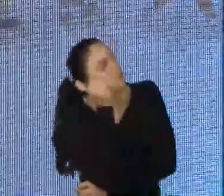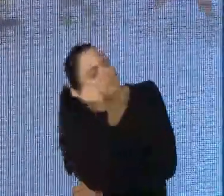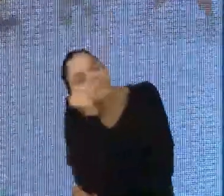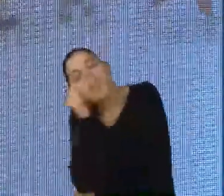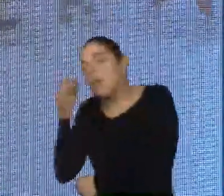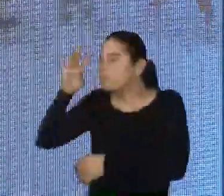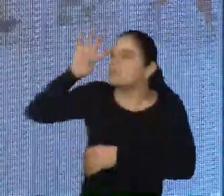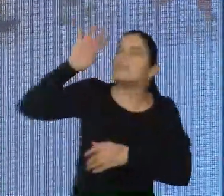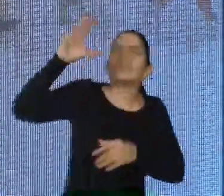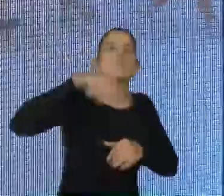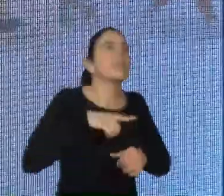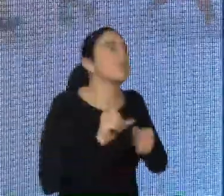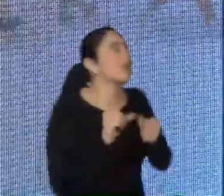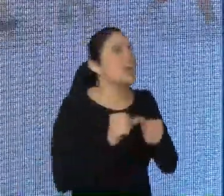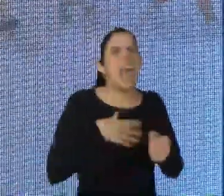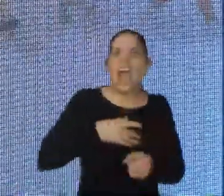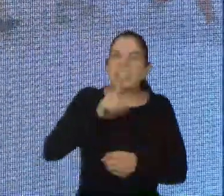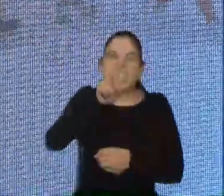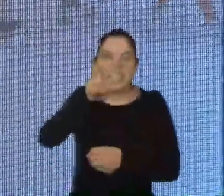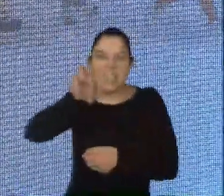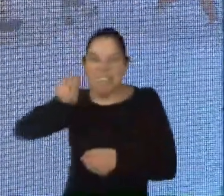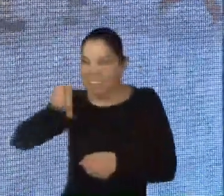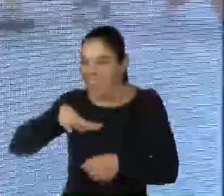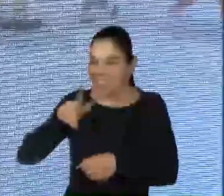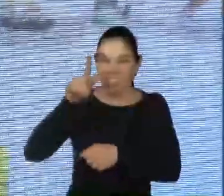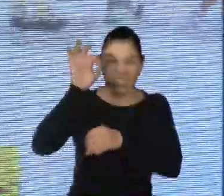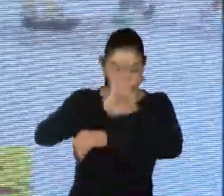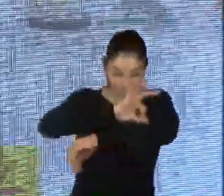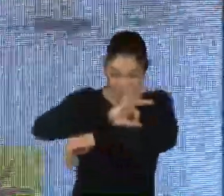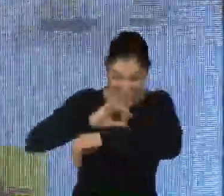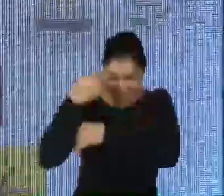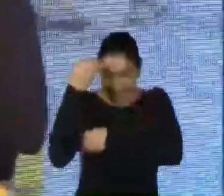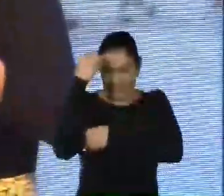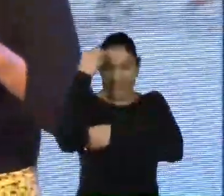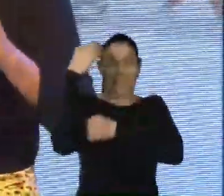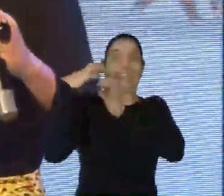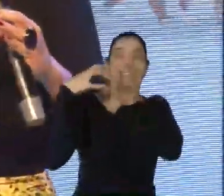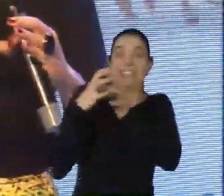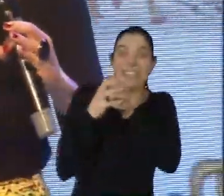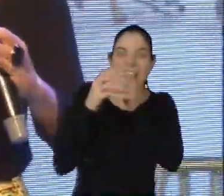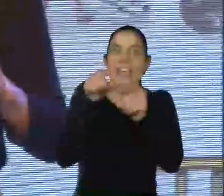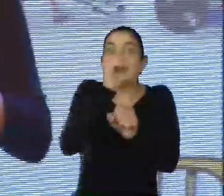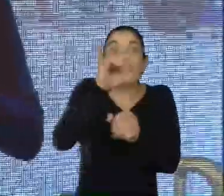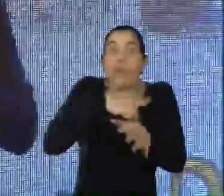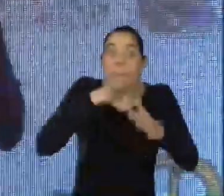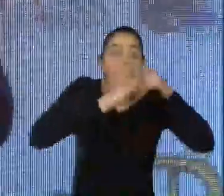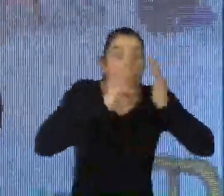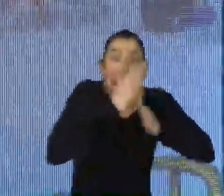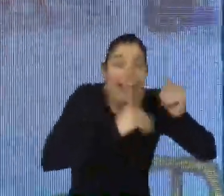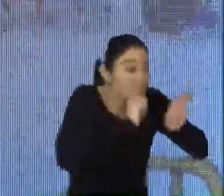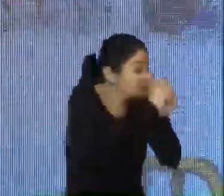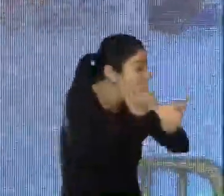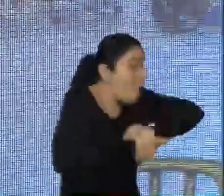modula mais de 250 genes para a saúde ou para a doença. Ou então, se você não pratica atividade física, se